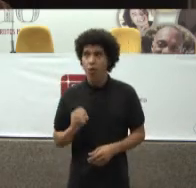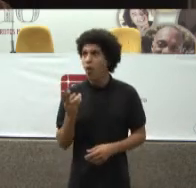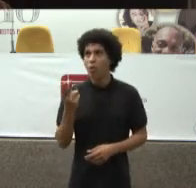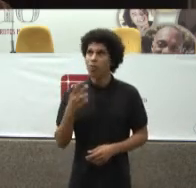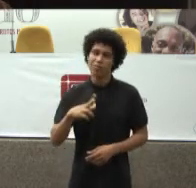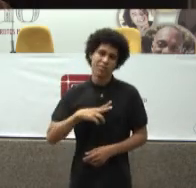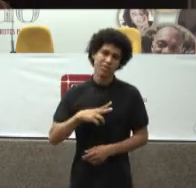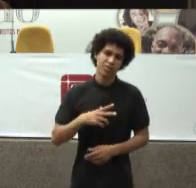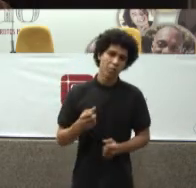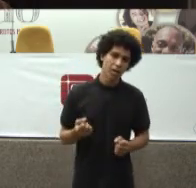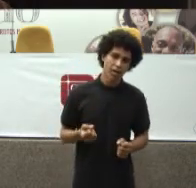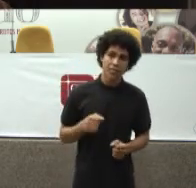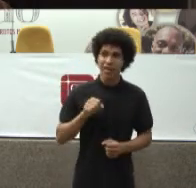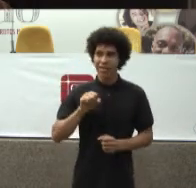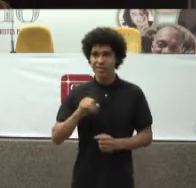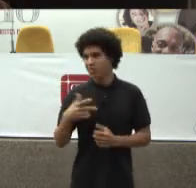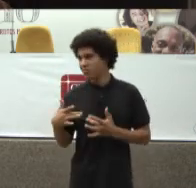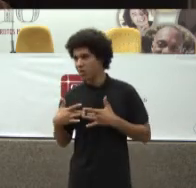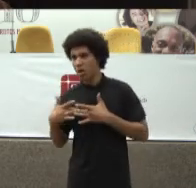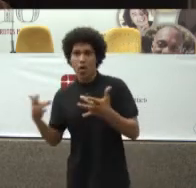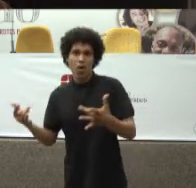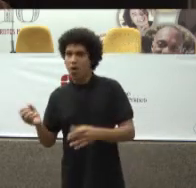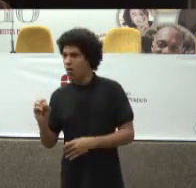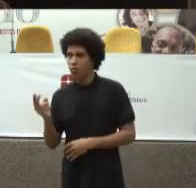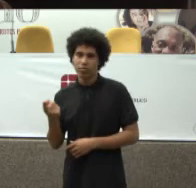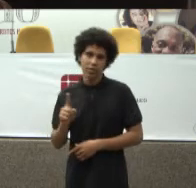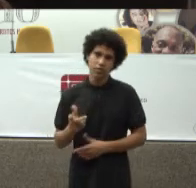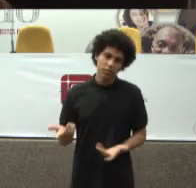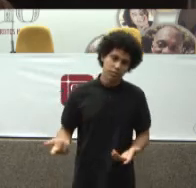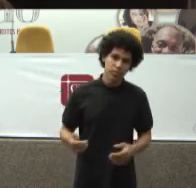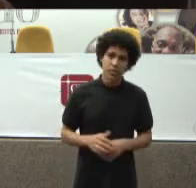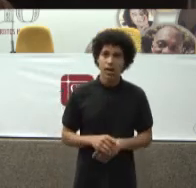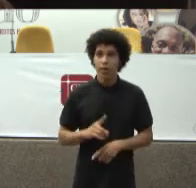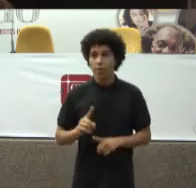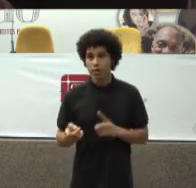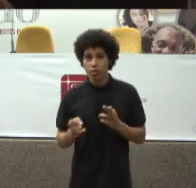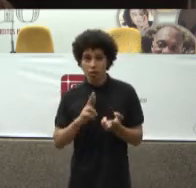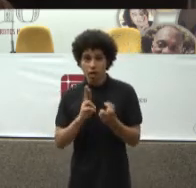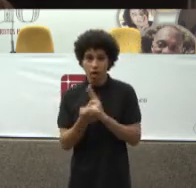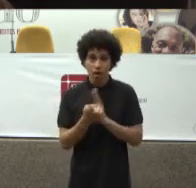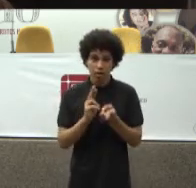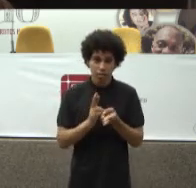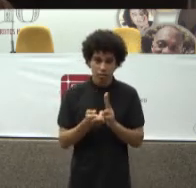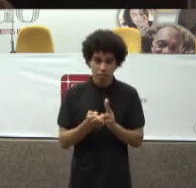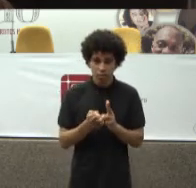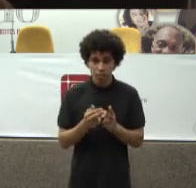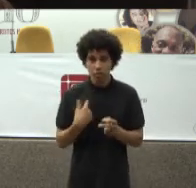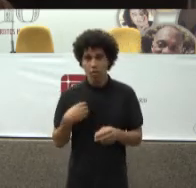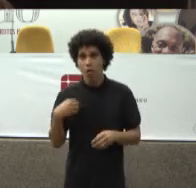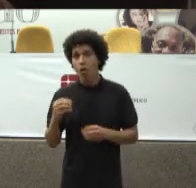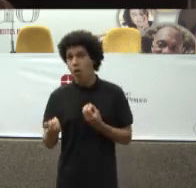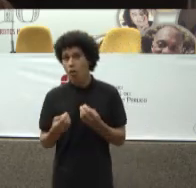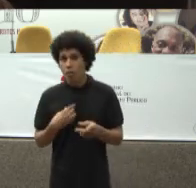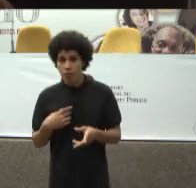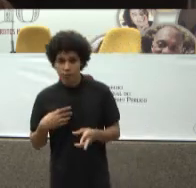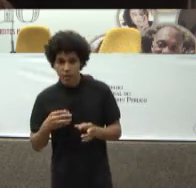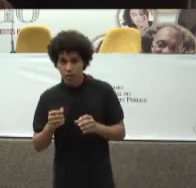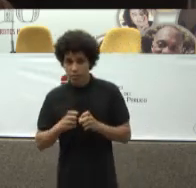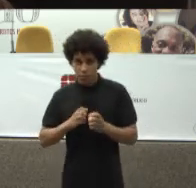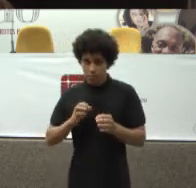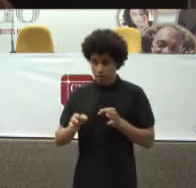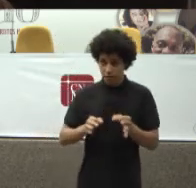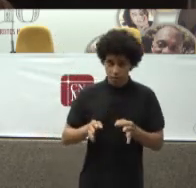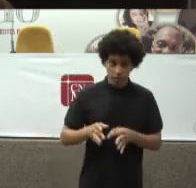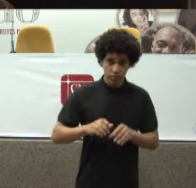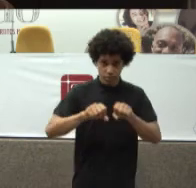mecanismos De relação Contratual E os mecanismos De pagamento São os